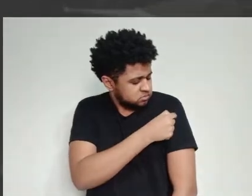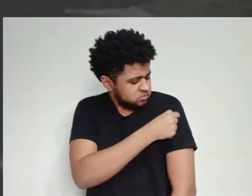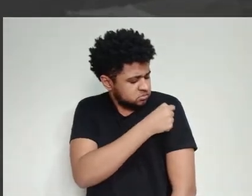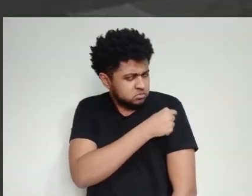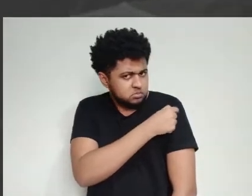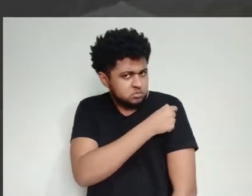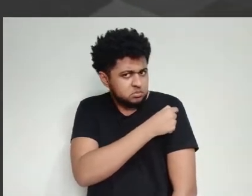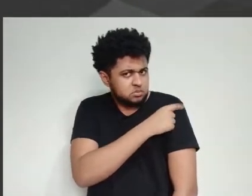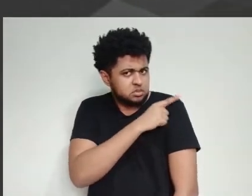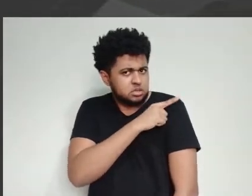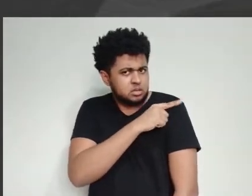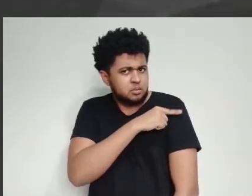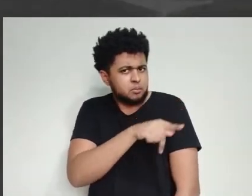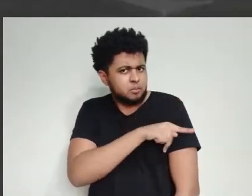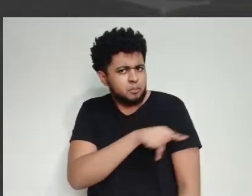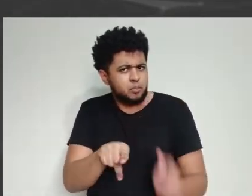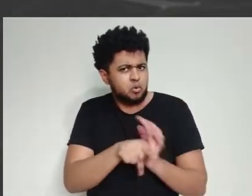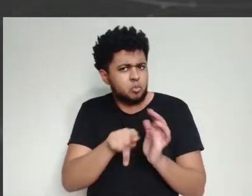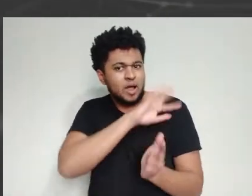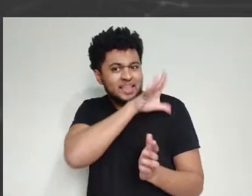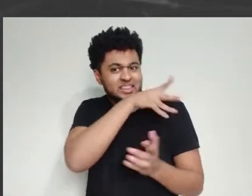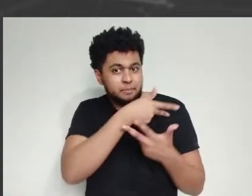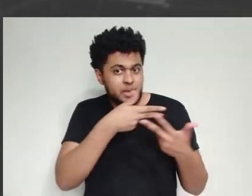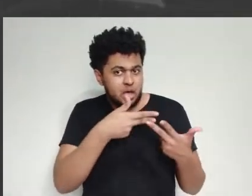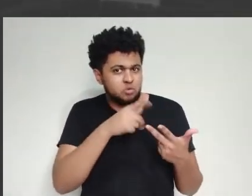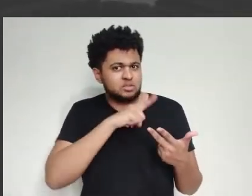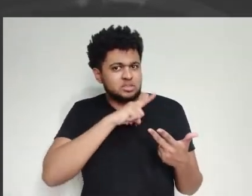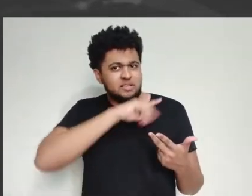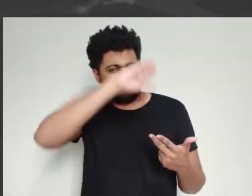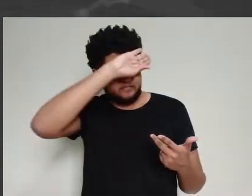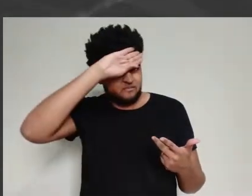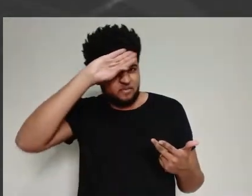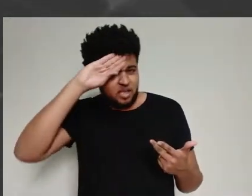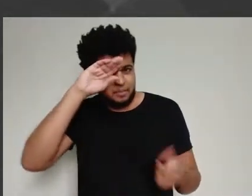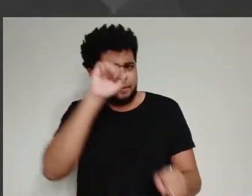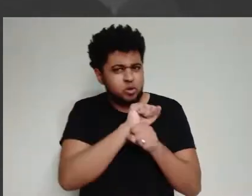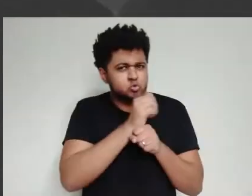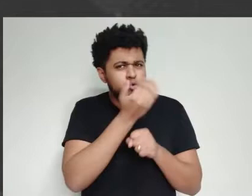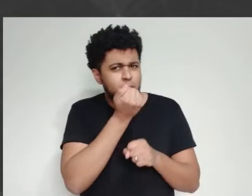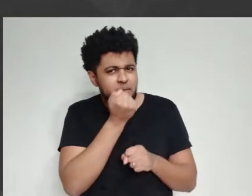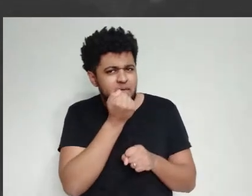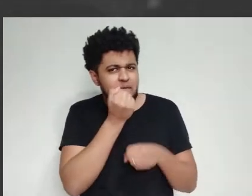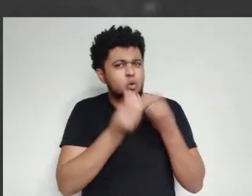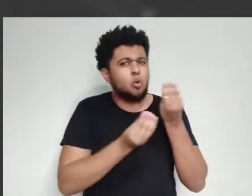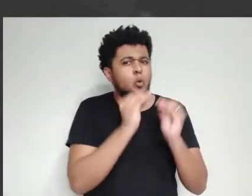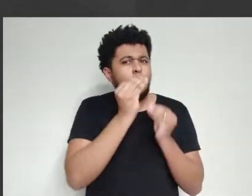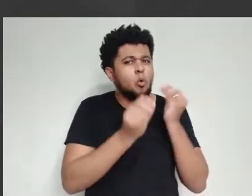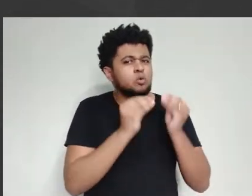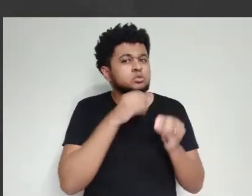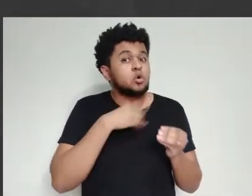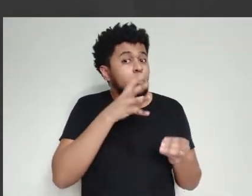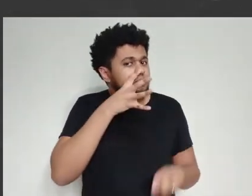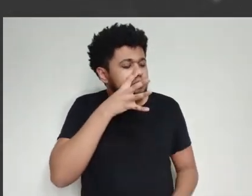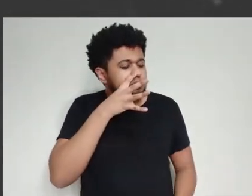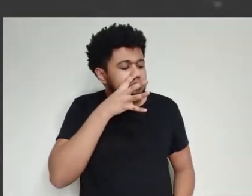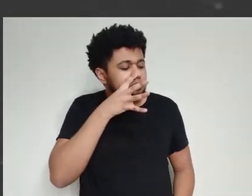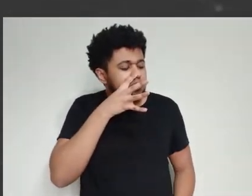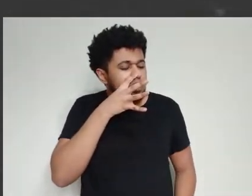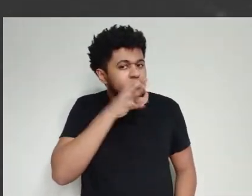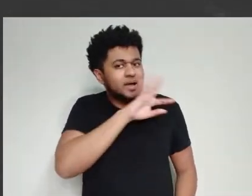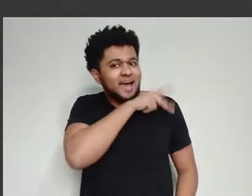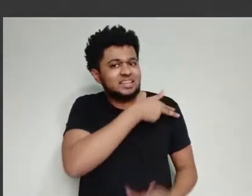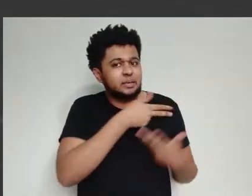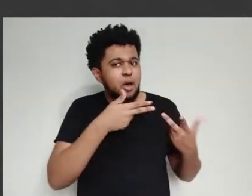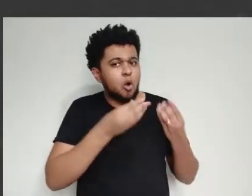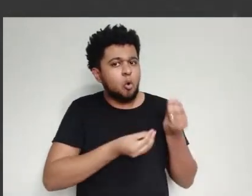Esses testes em animais, eles levam de um a três meses, em média. Normalmente, em um mês, a gente consegue já